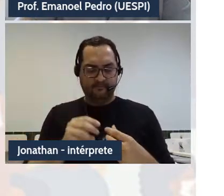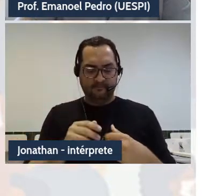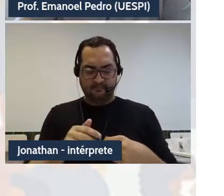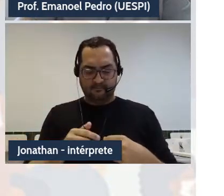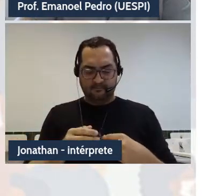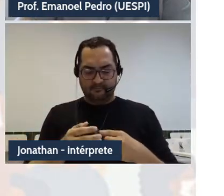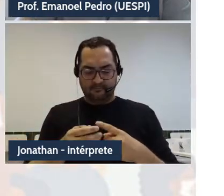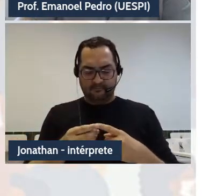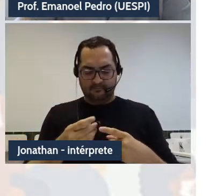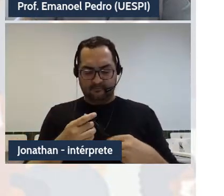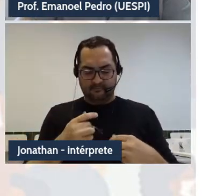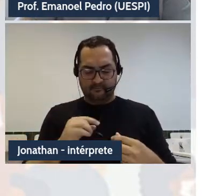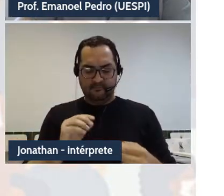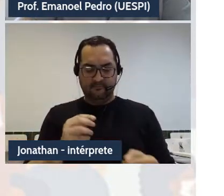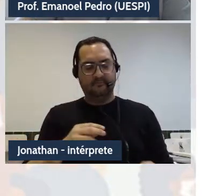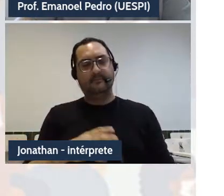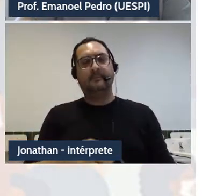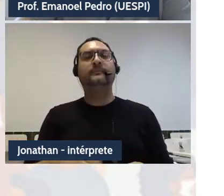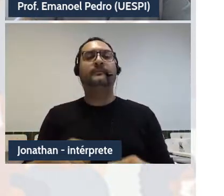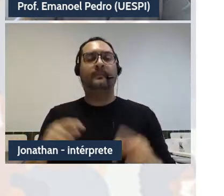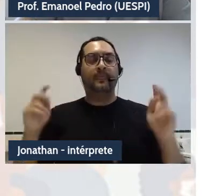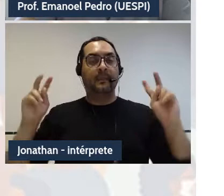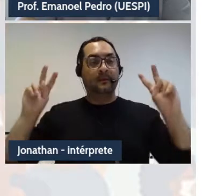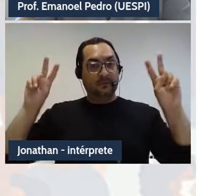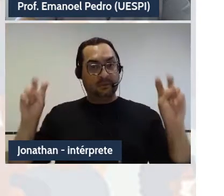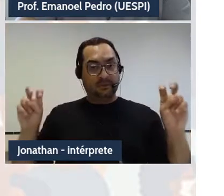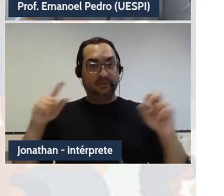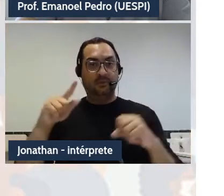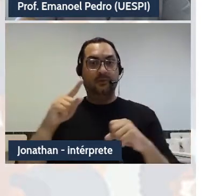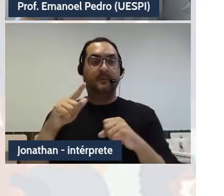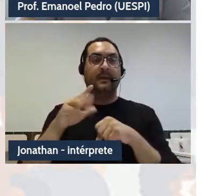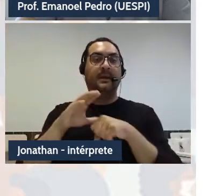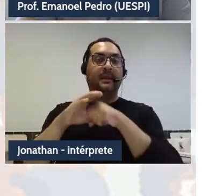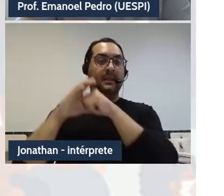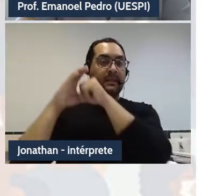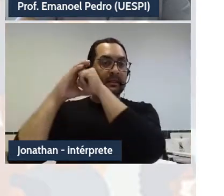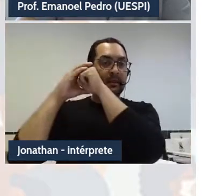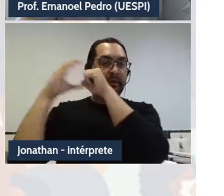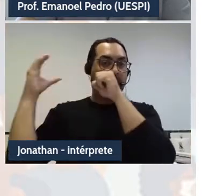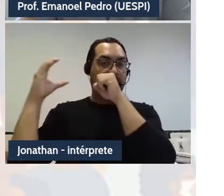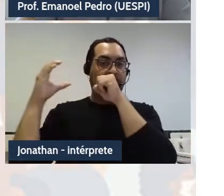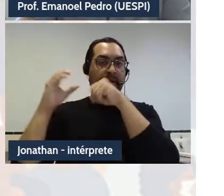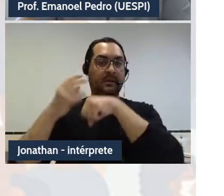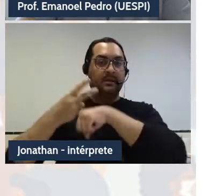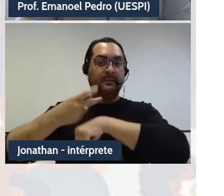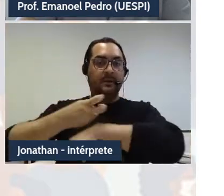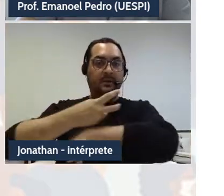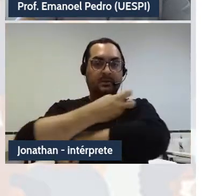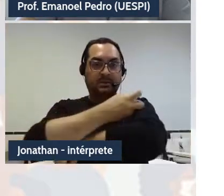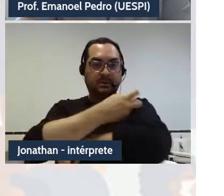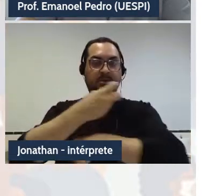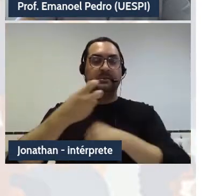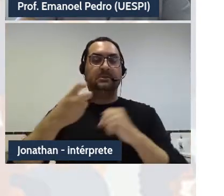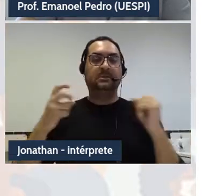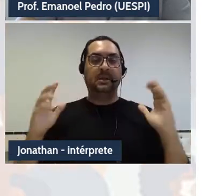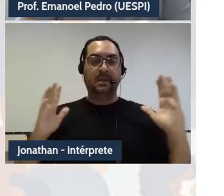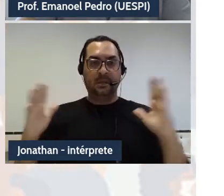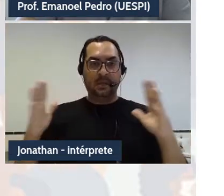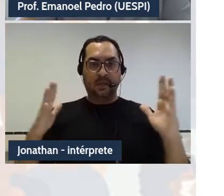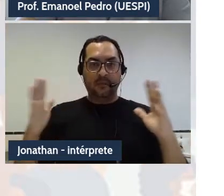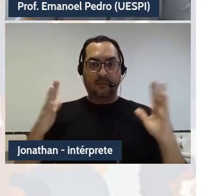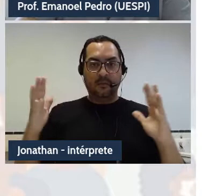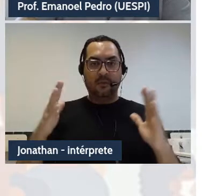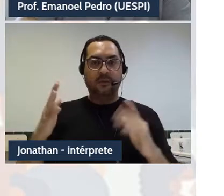o título da minha apresentação é Decolonialidade Epistemológica em Tempos de Monotecnologização da Vida,